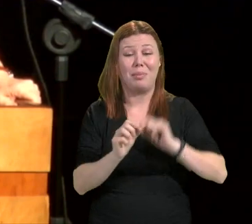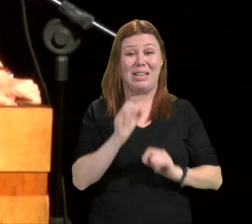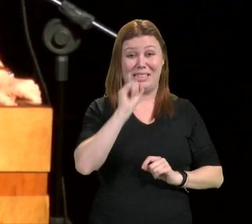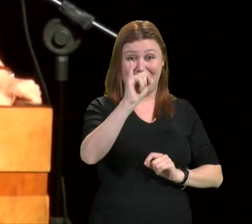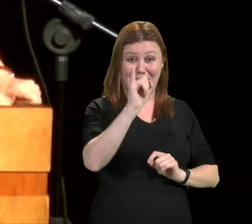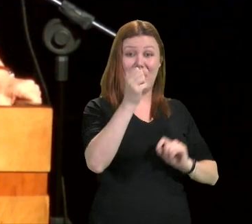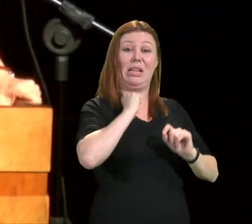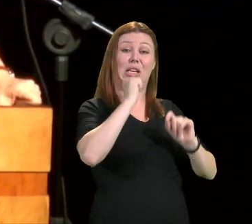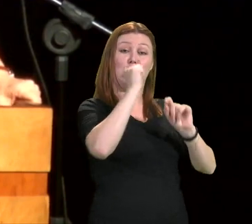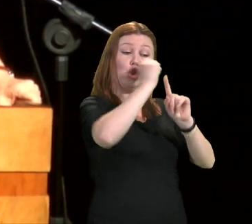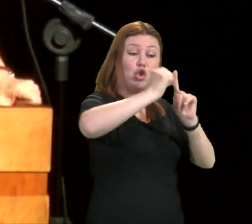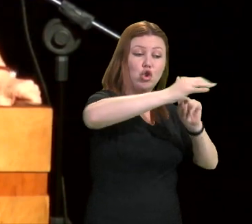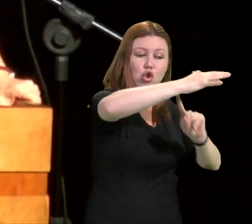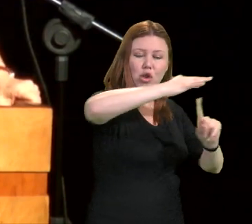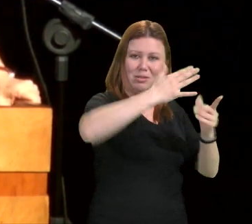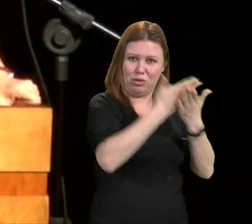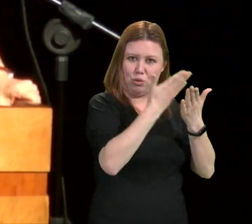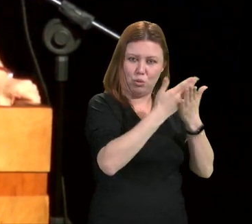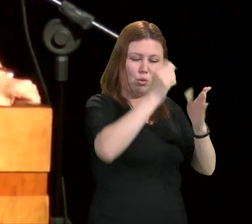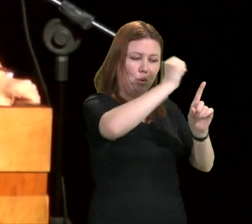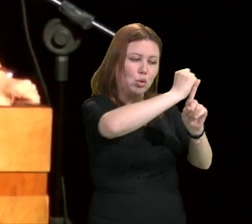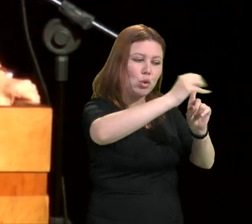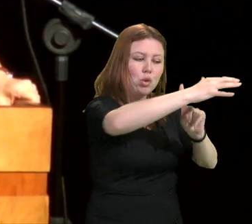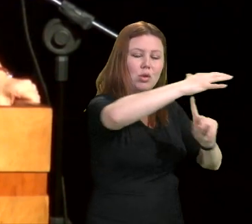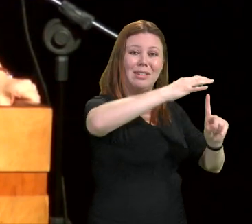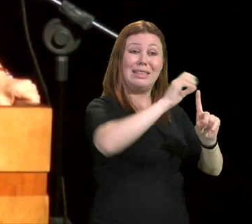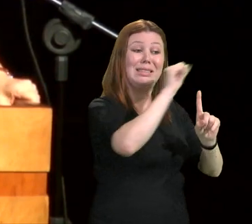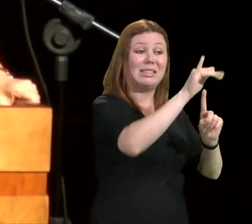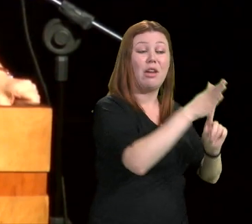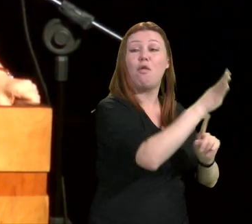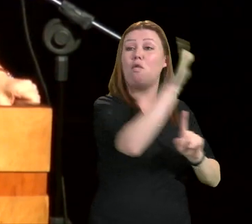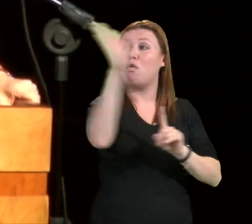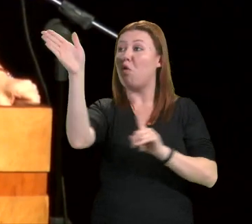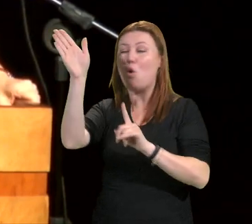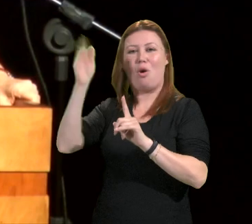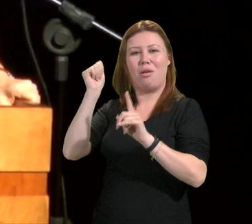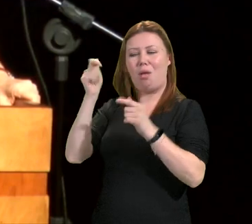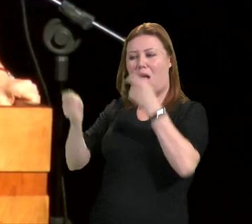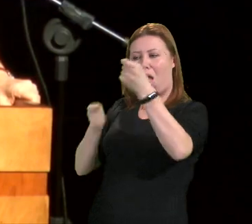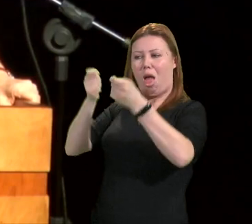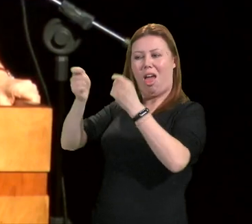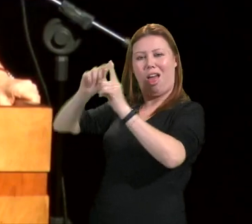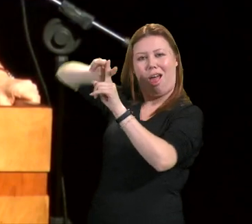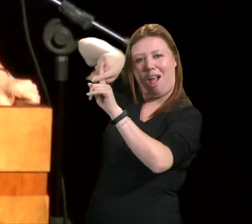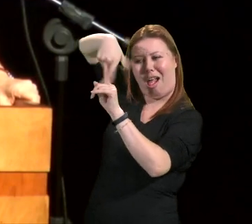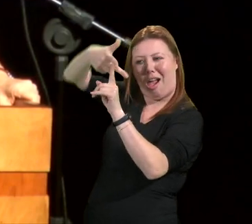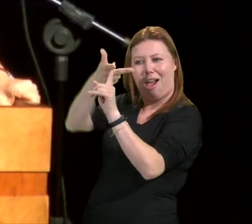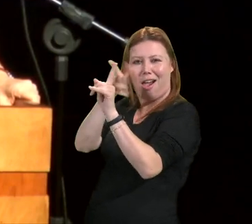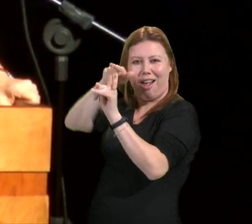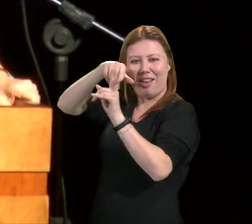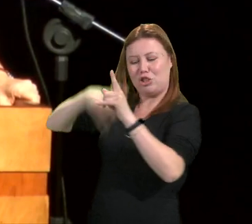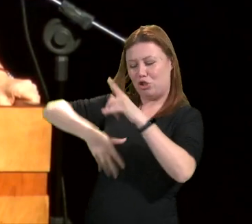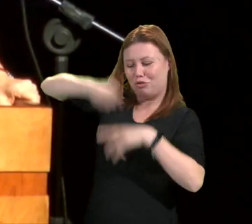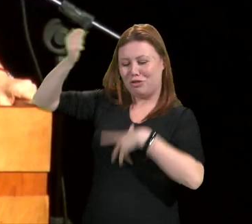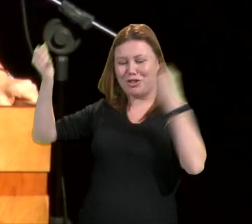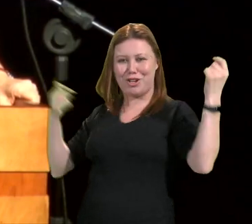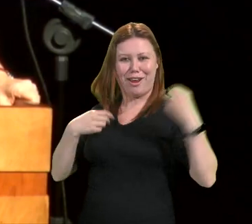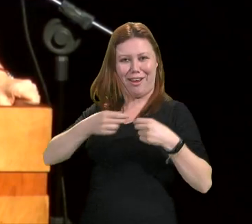sociologia for convidada a ir a uma boate de striptease, ela certamente